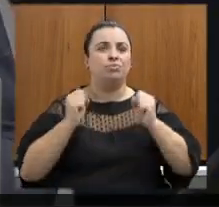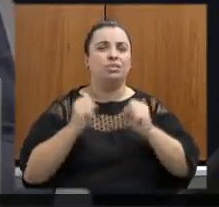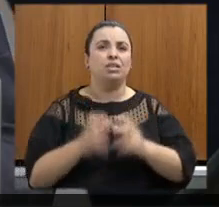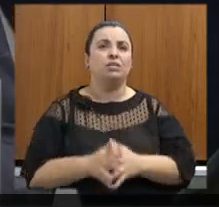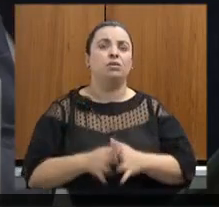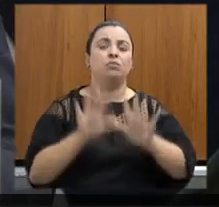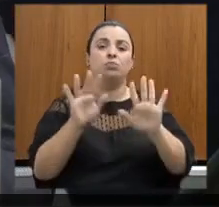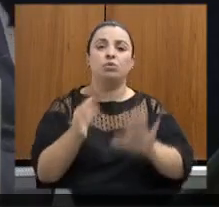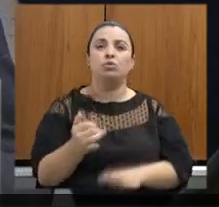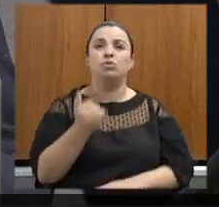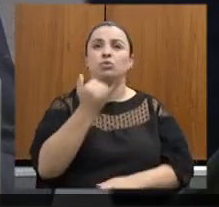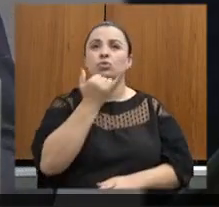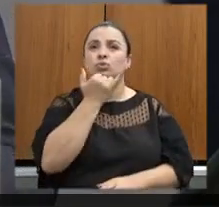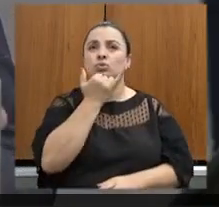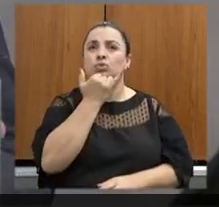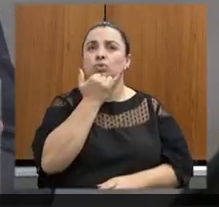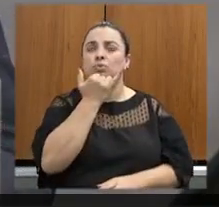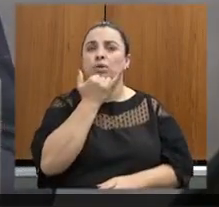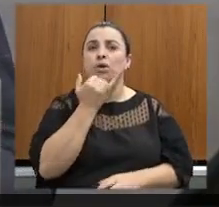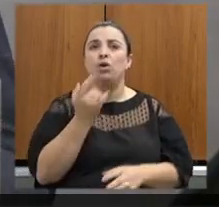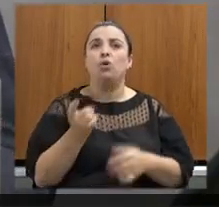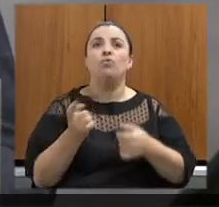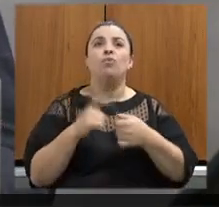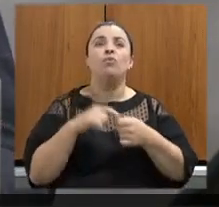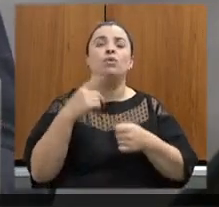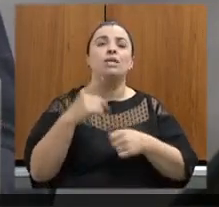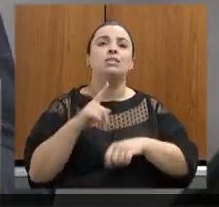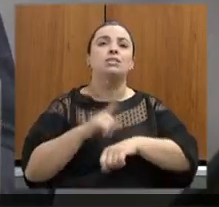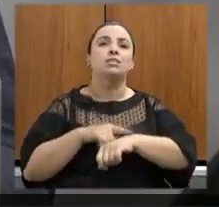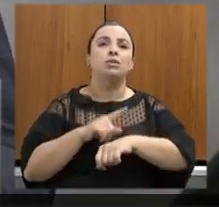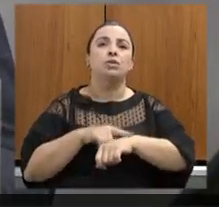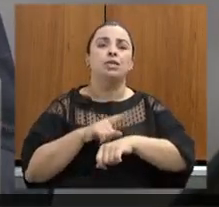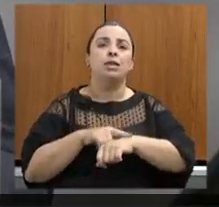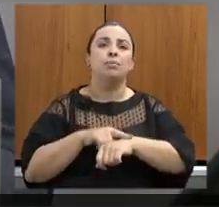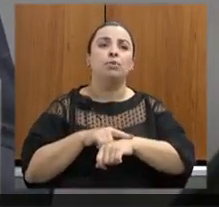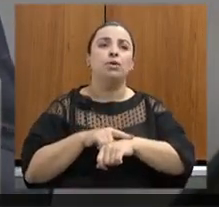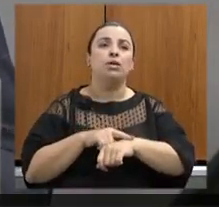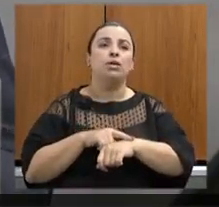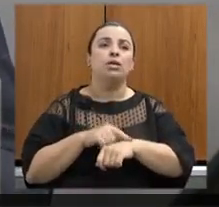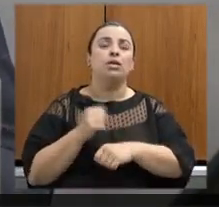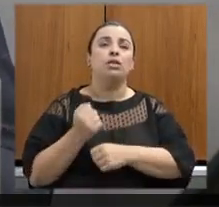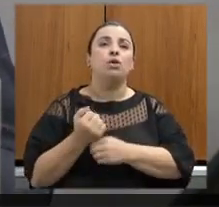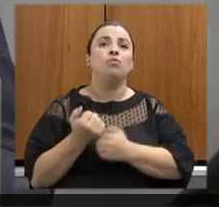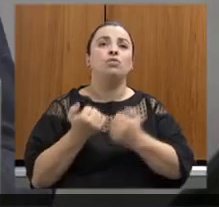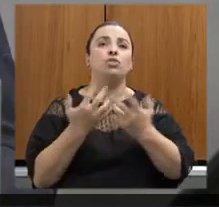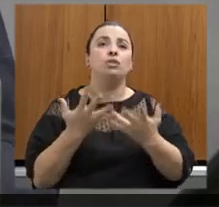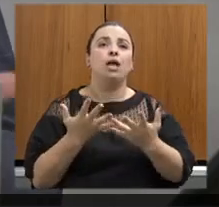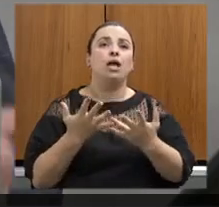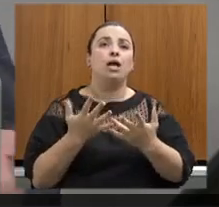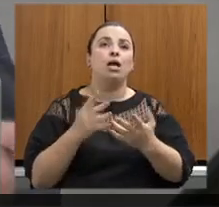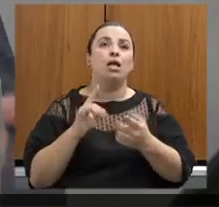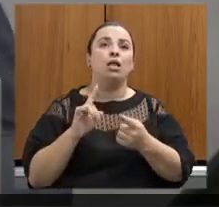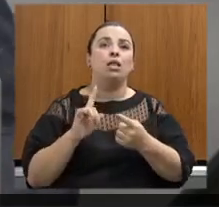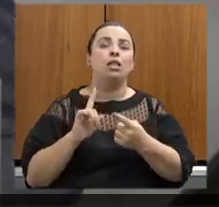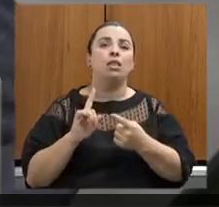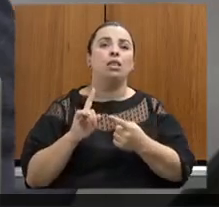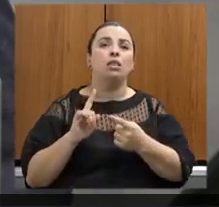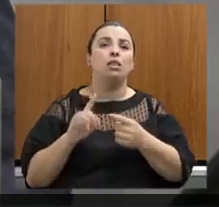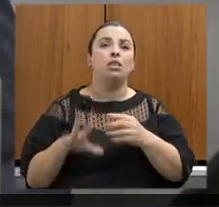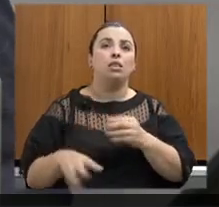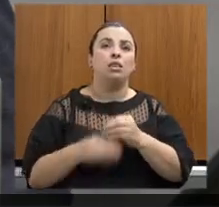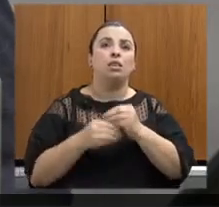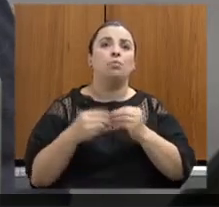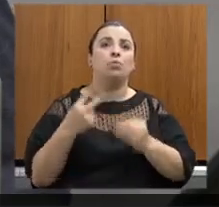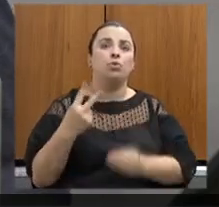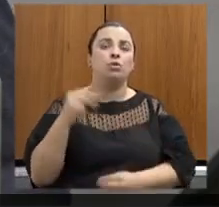senhora porque como a senhora não vai fazer nenhuma interpelação eu vou dar a senhora mais dois minutos que seria o tempo